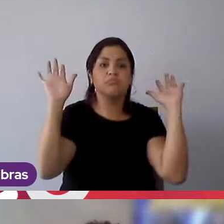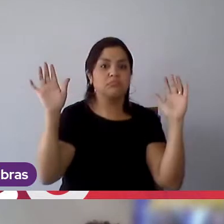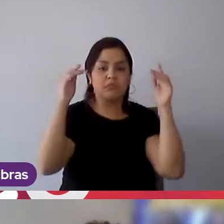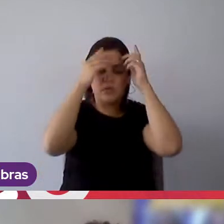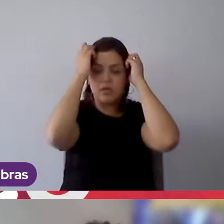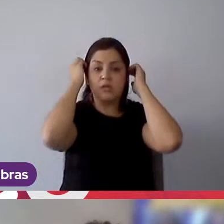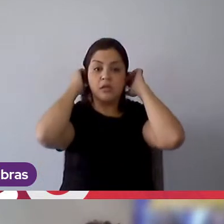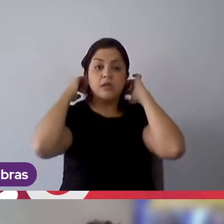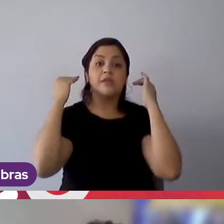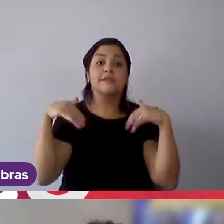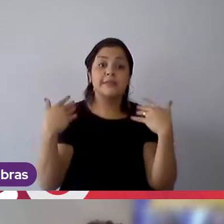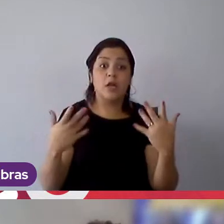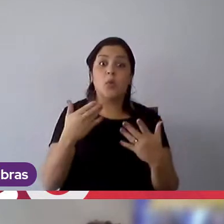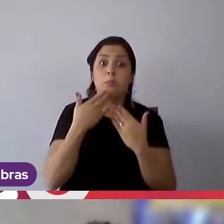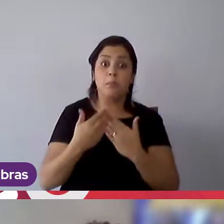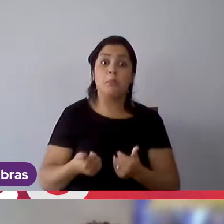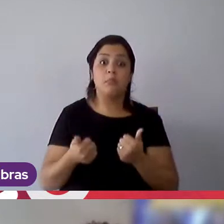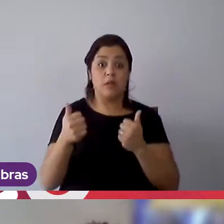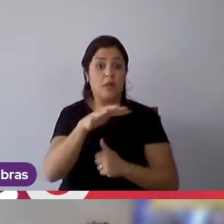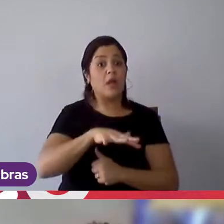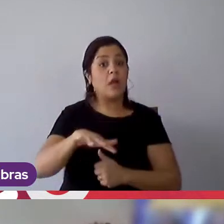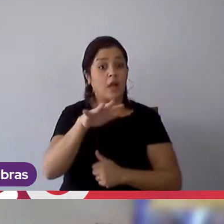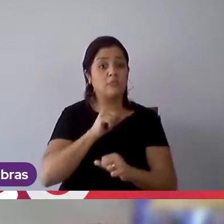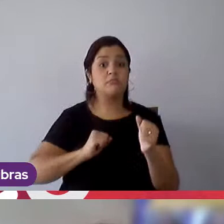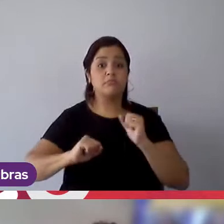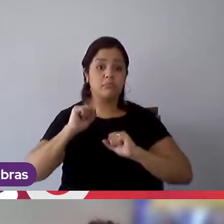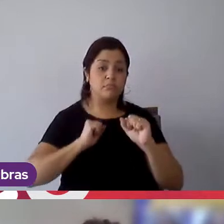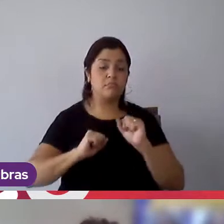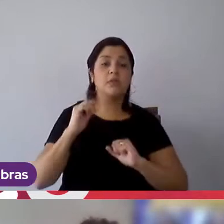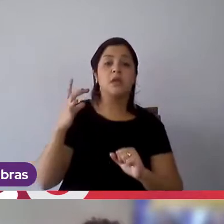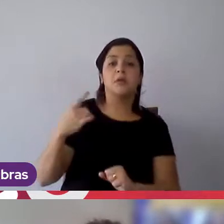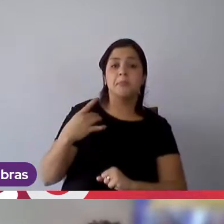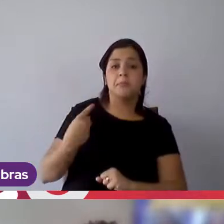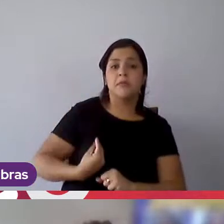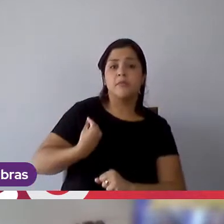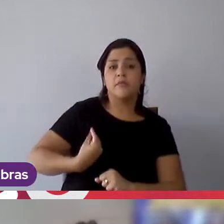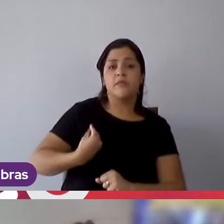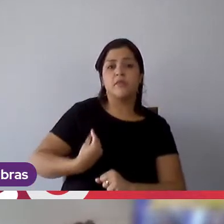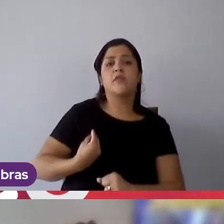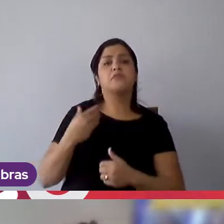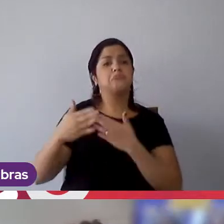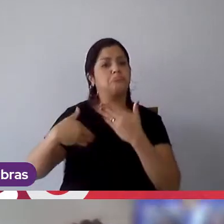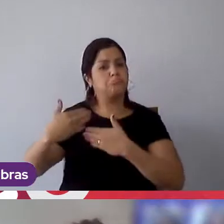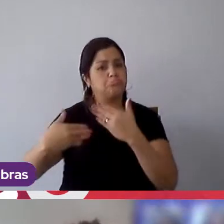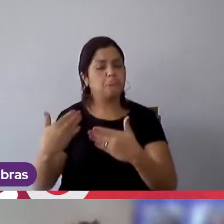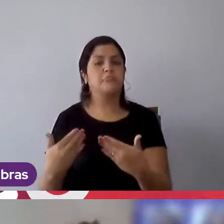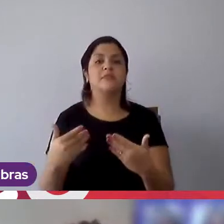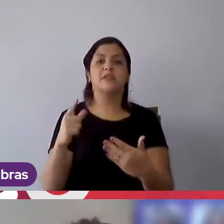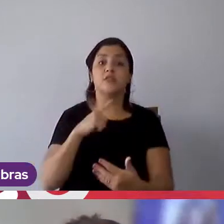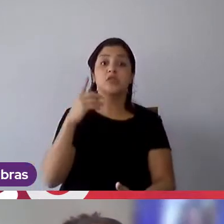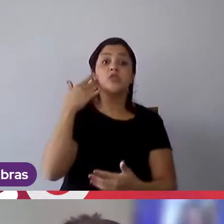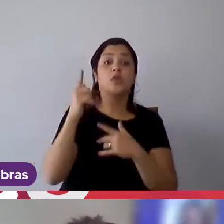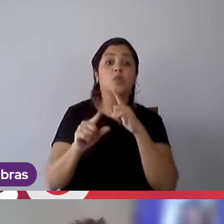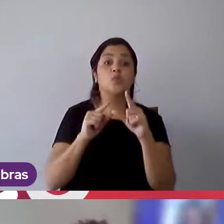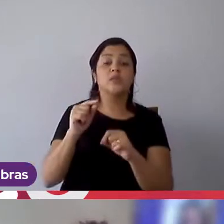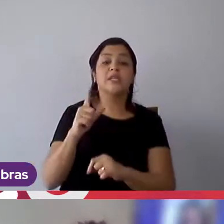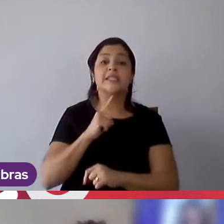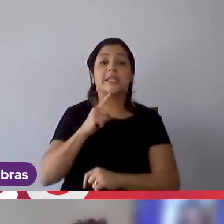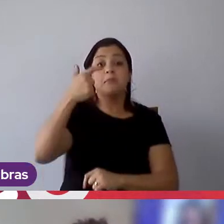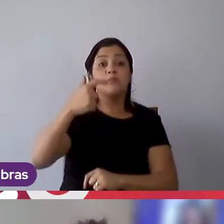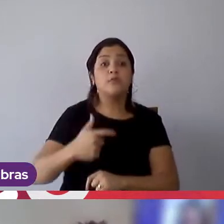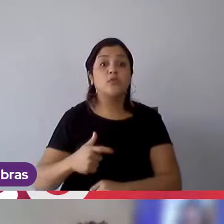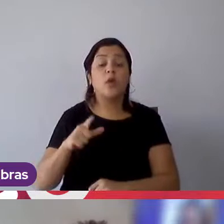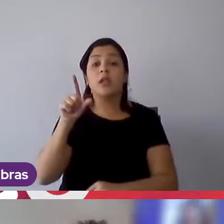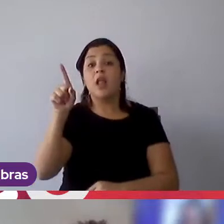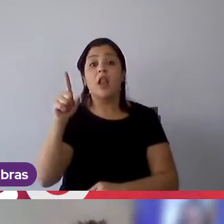acho que isso melhora um pouquinho dos nossos anseios, do nosso medo de estar aqui, do medo de crescer, a gente entende que o pessoal que está